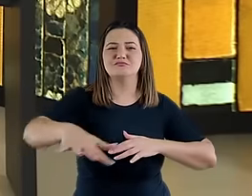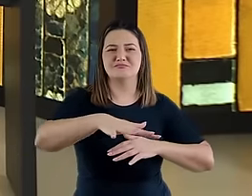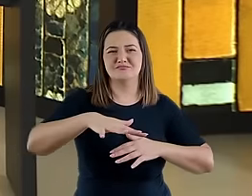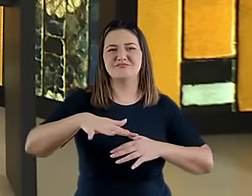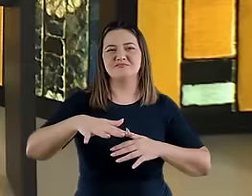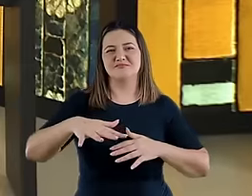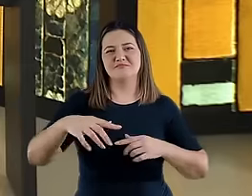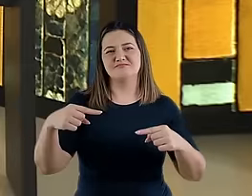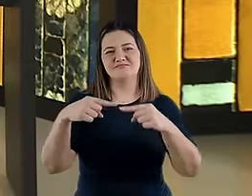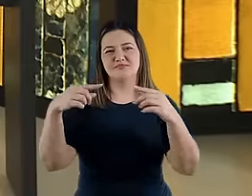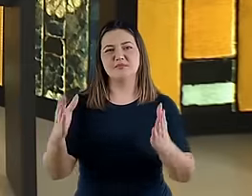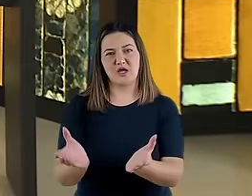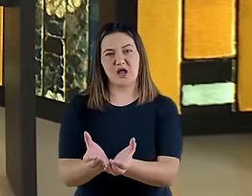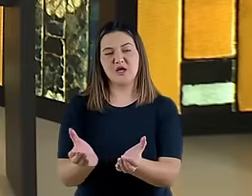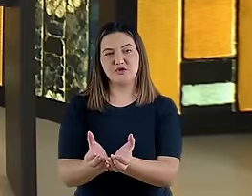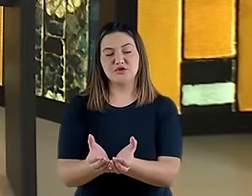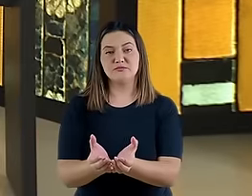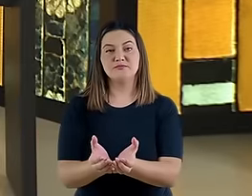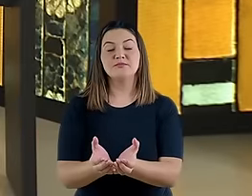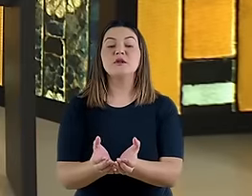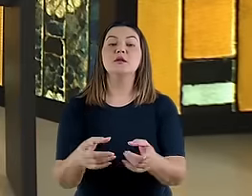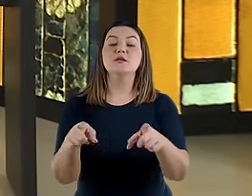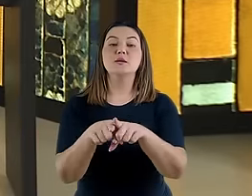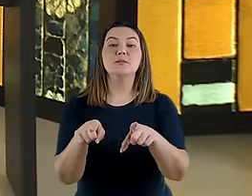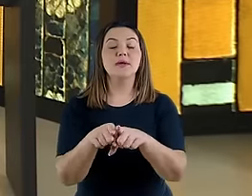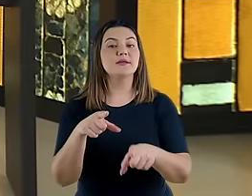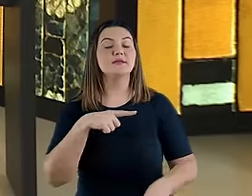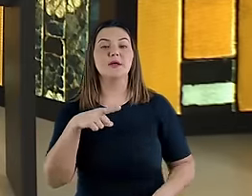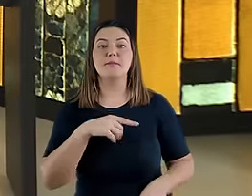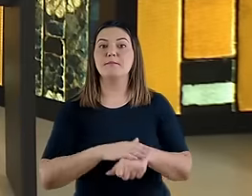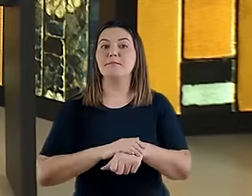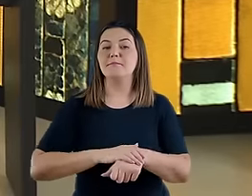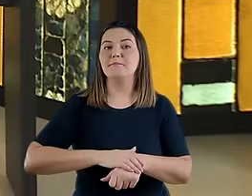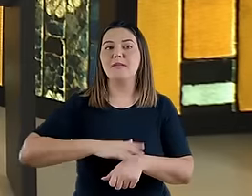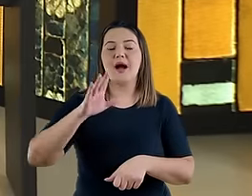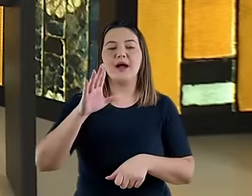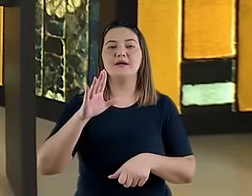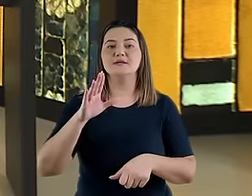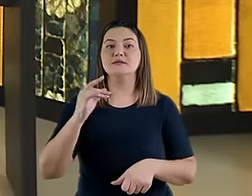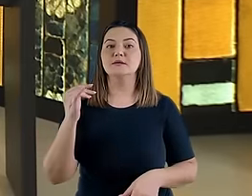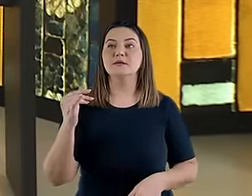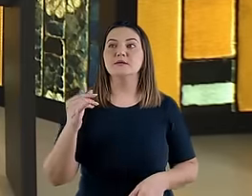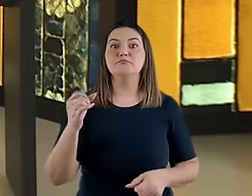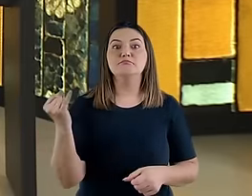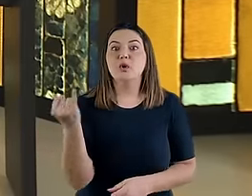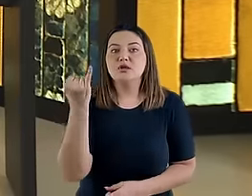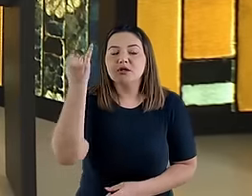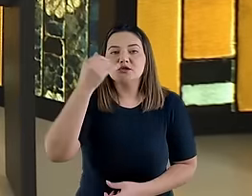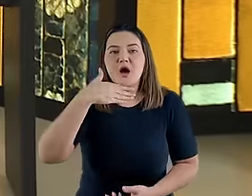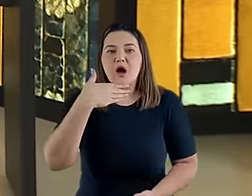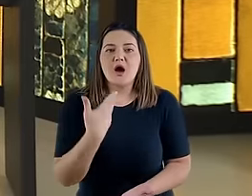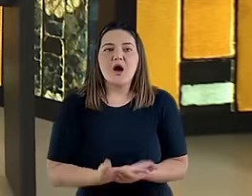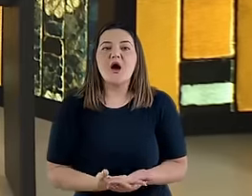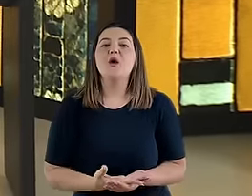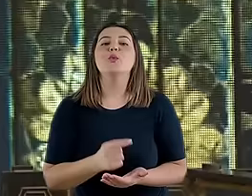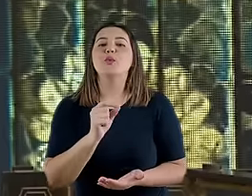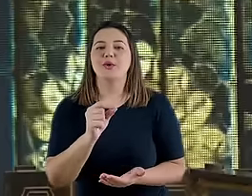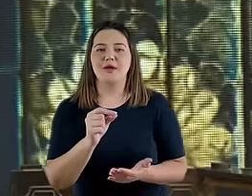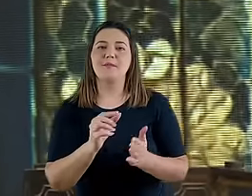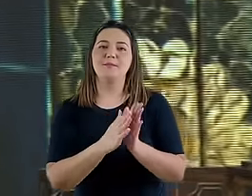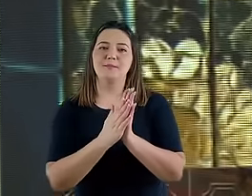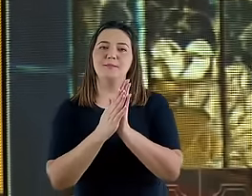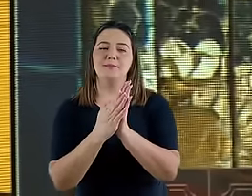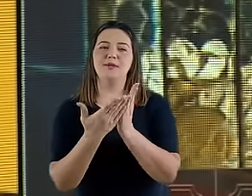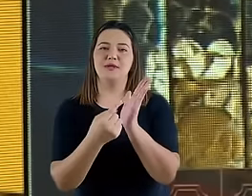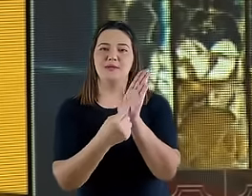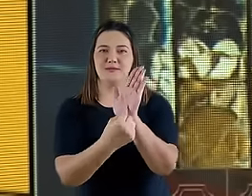meio ao mundo pagão, ela também contém uma das mais fascinantes revelações de toda a Bíblia. É